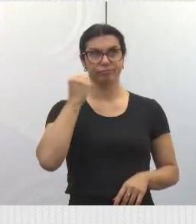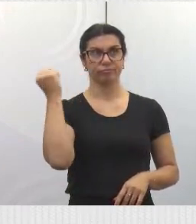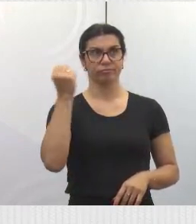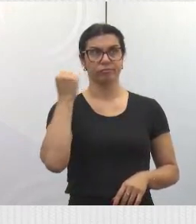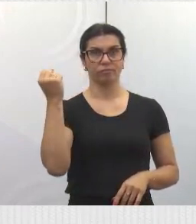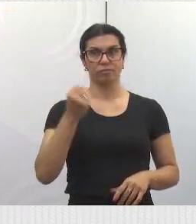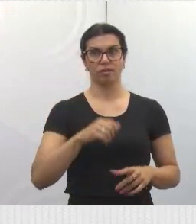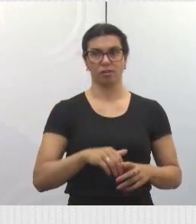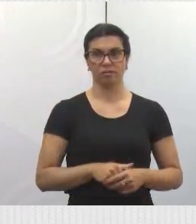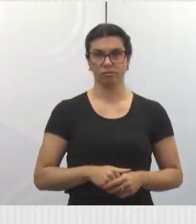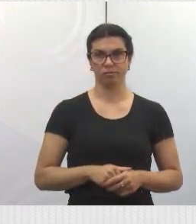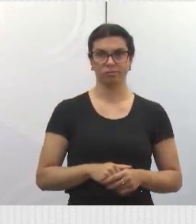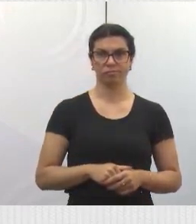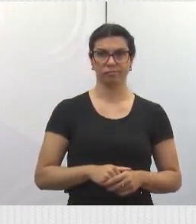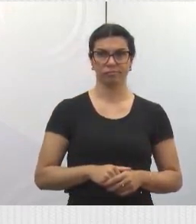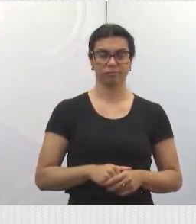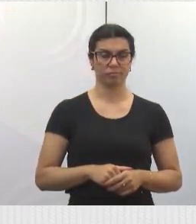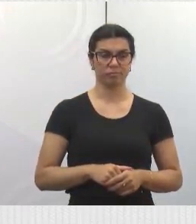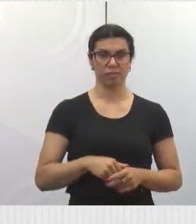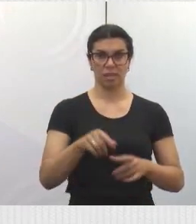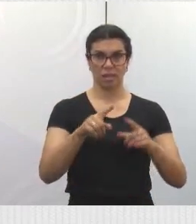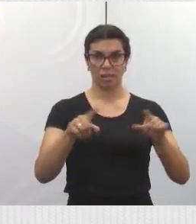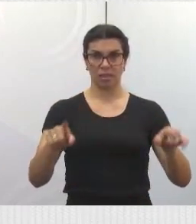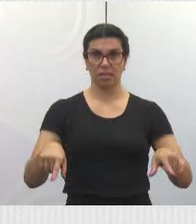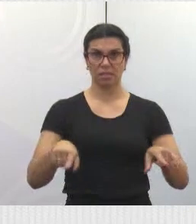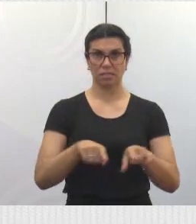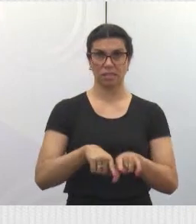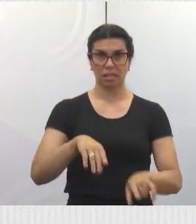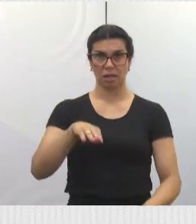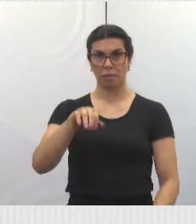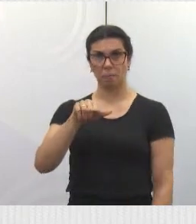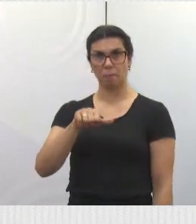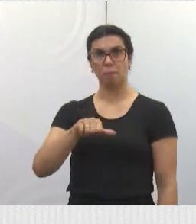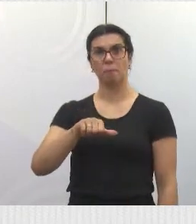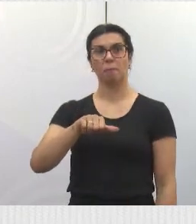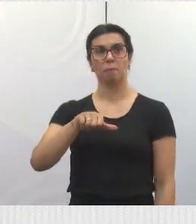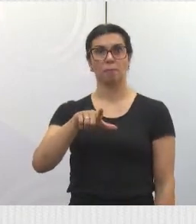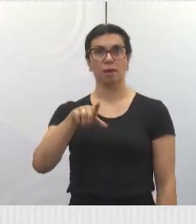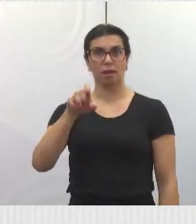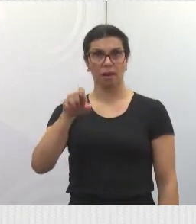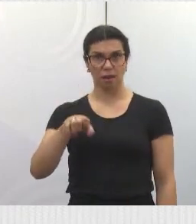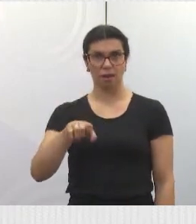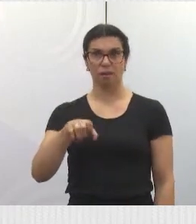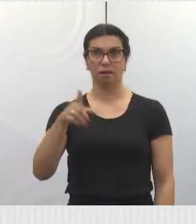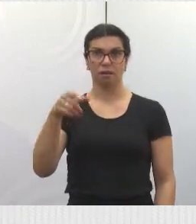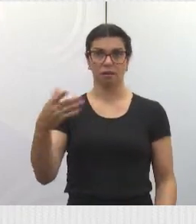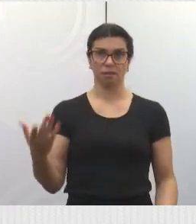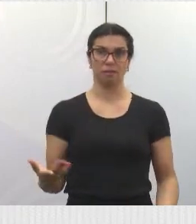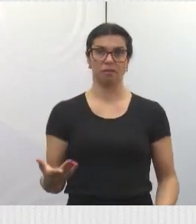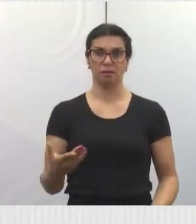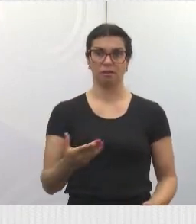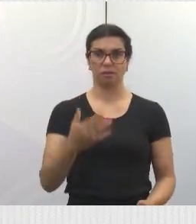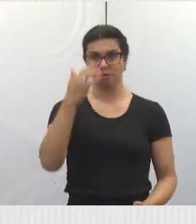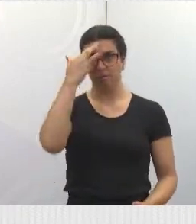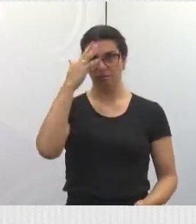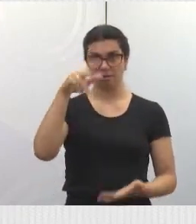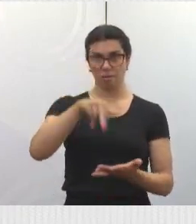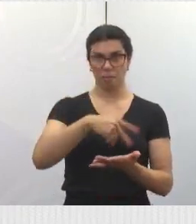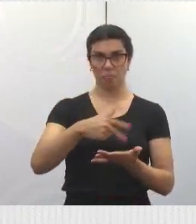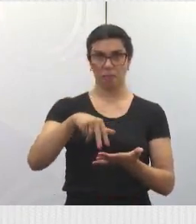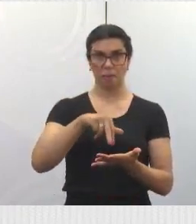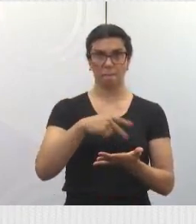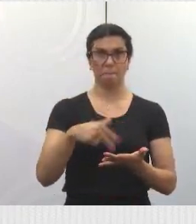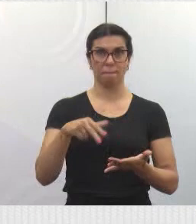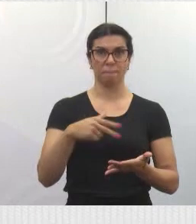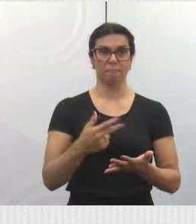da sala de balé, não é? Onde as nossas crianças, os nossos jovens praticam aqui aula de dança. Olha só